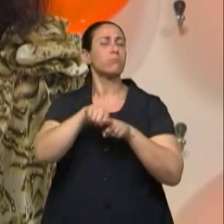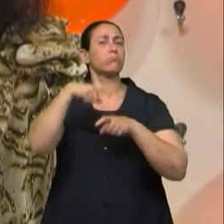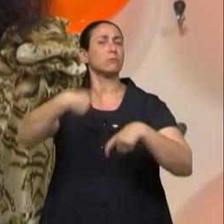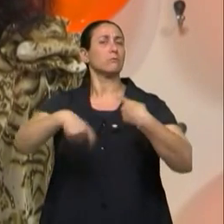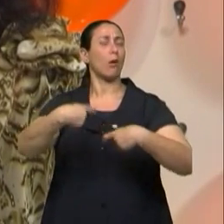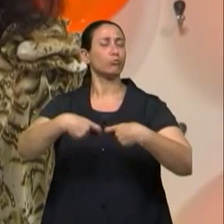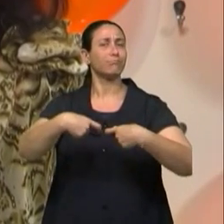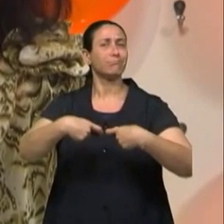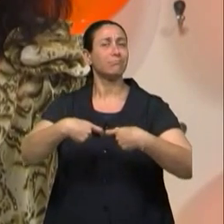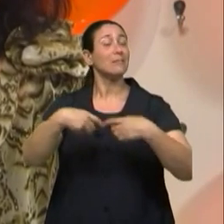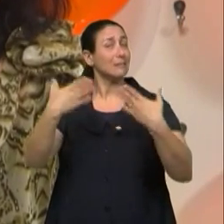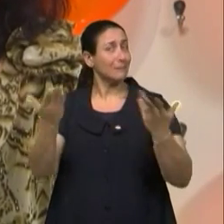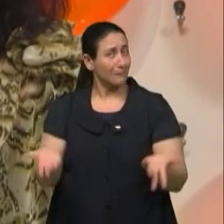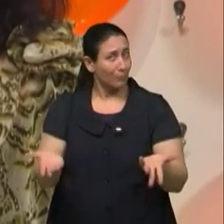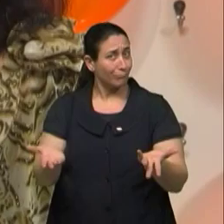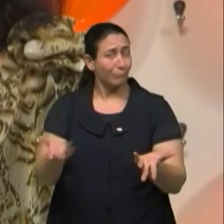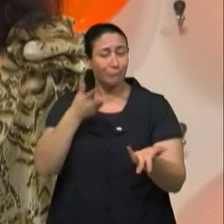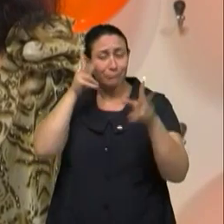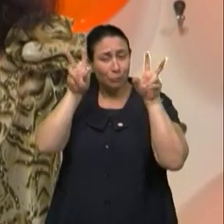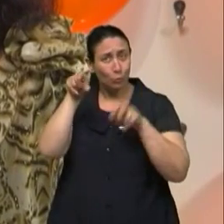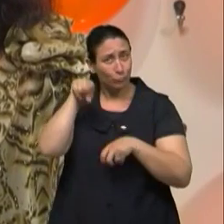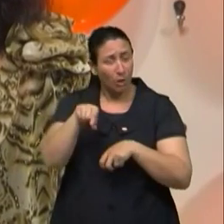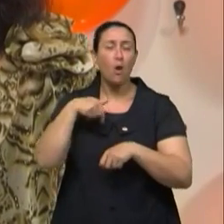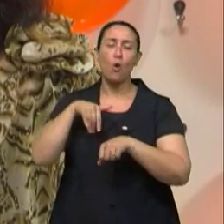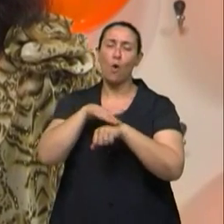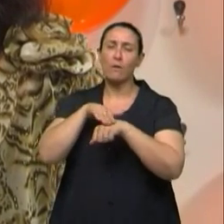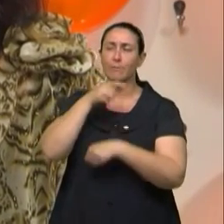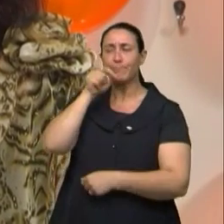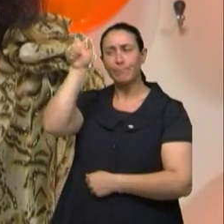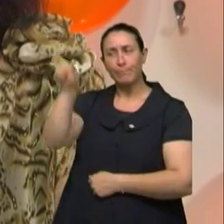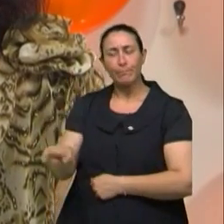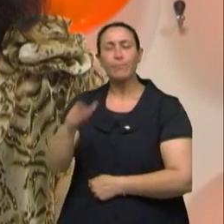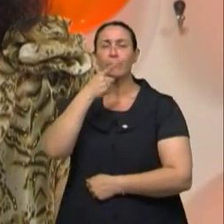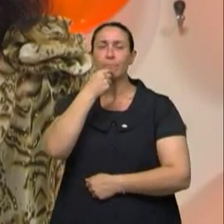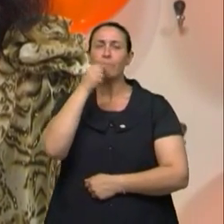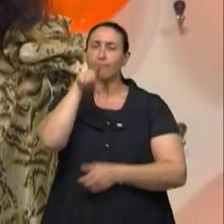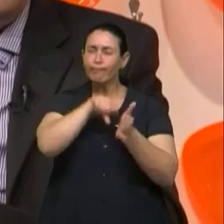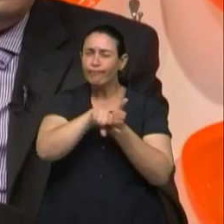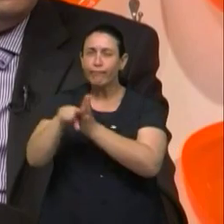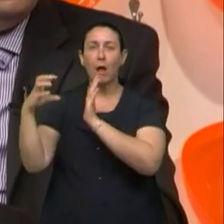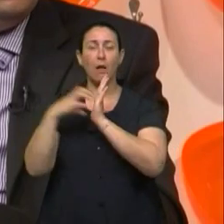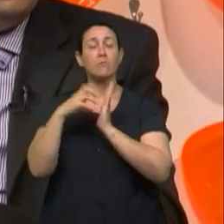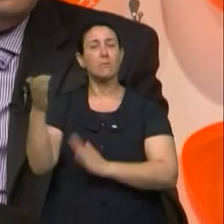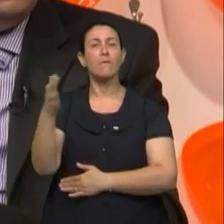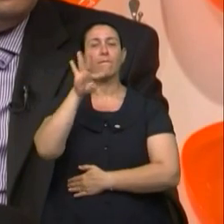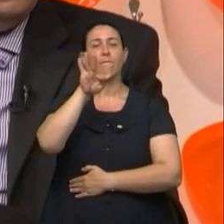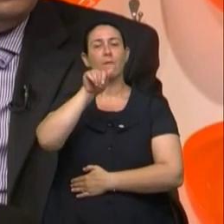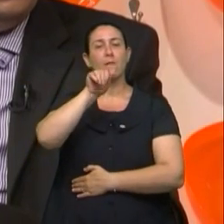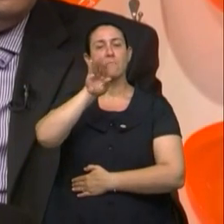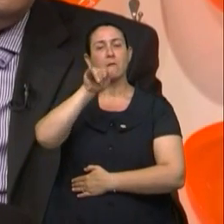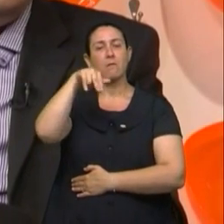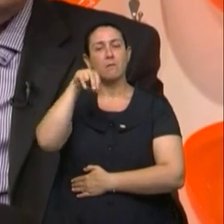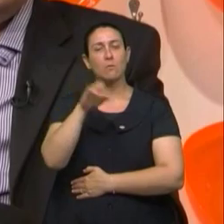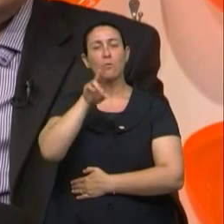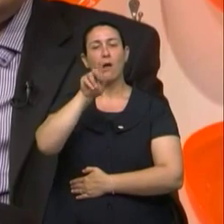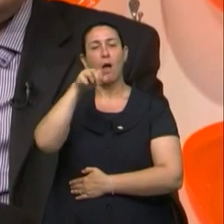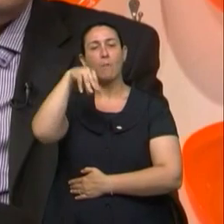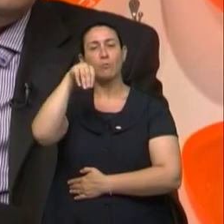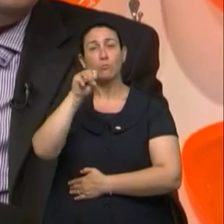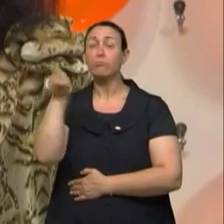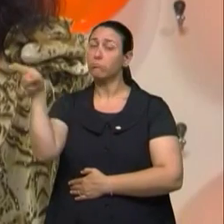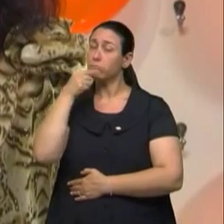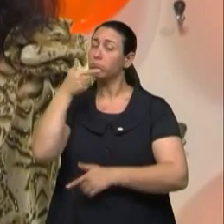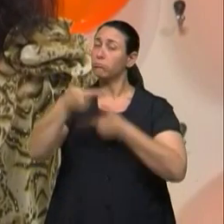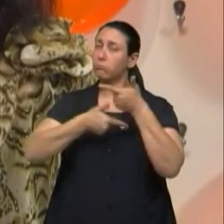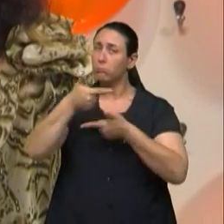sexuais. Sobre essa epidemia, eu converso com o médico infectologista Fabiano Ramos, do Hospital São Lucas da